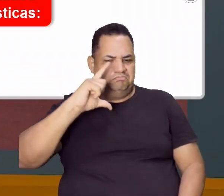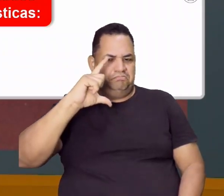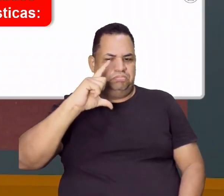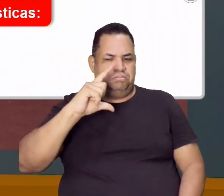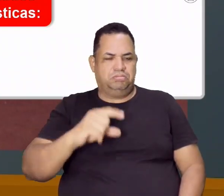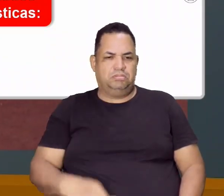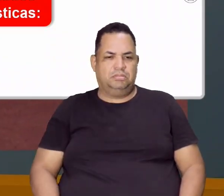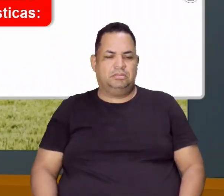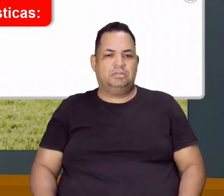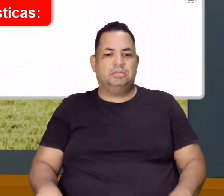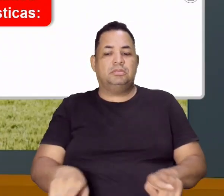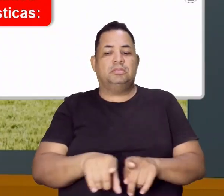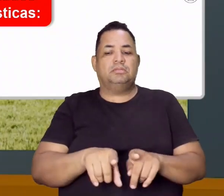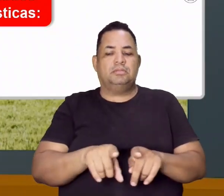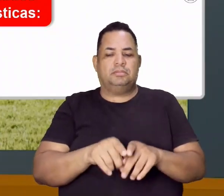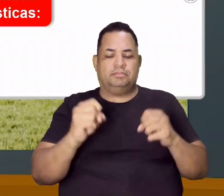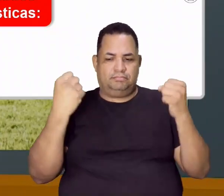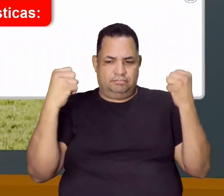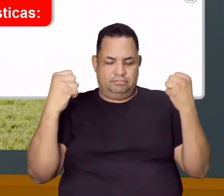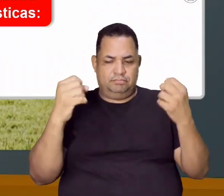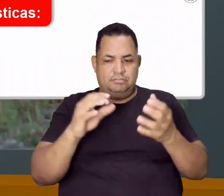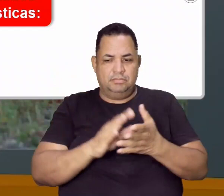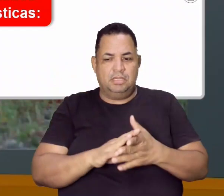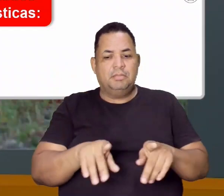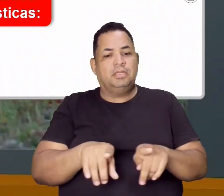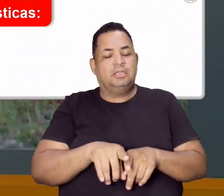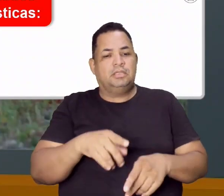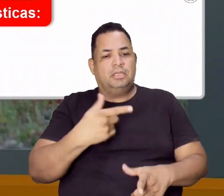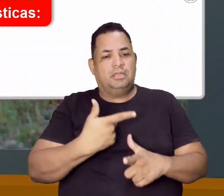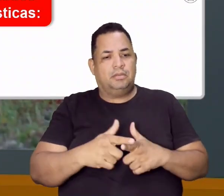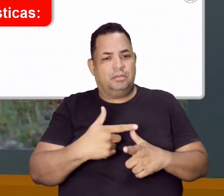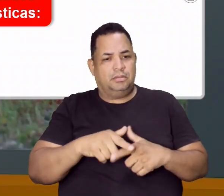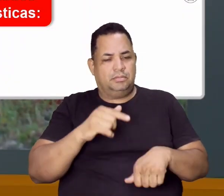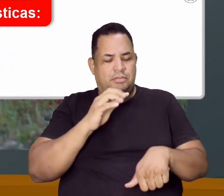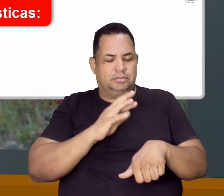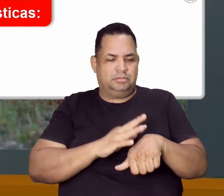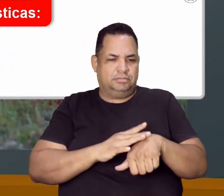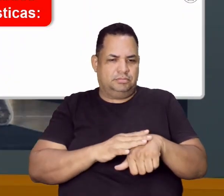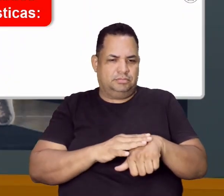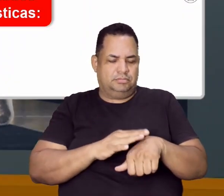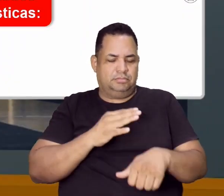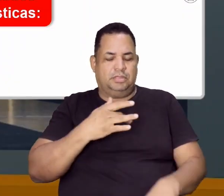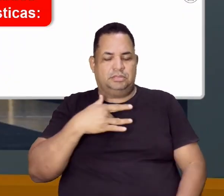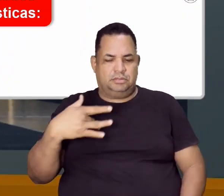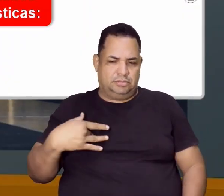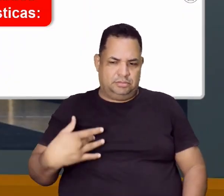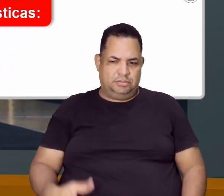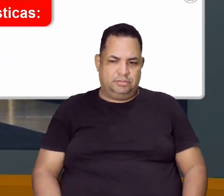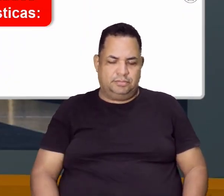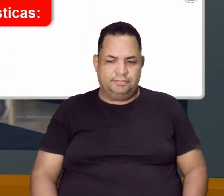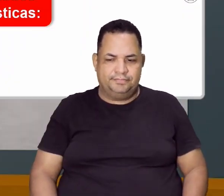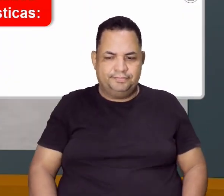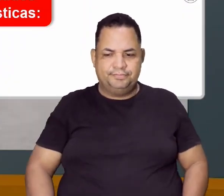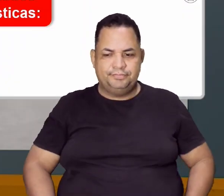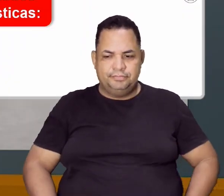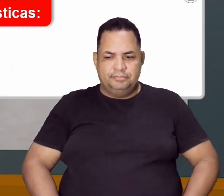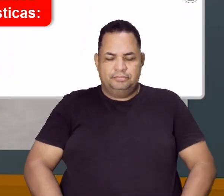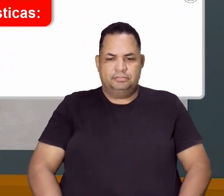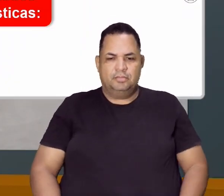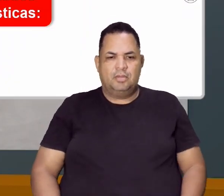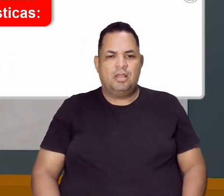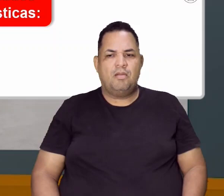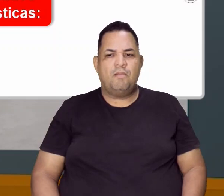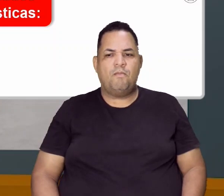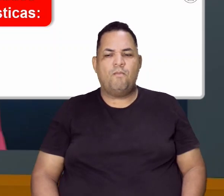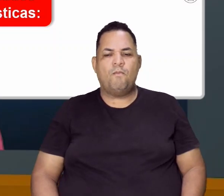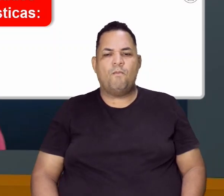Exercício físico também em exagero também vai fazer mal. E também entra dentro desse grupo, ok? Agora a gente vai conhecer um pouquinho